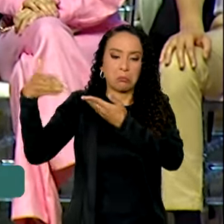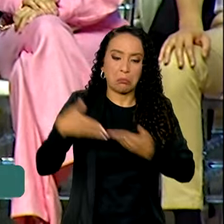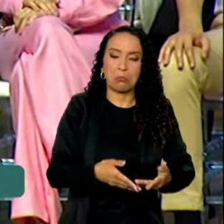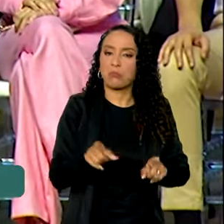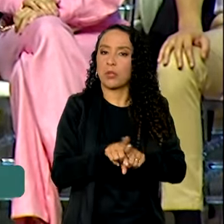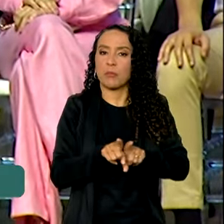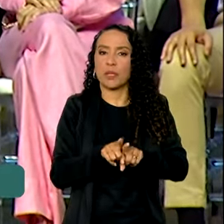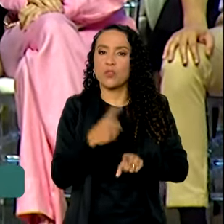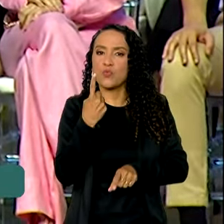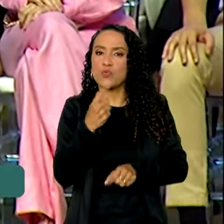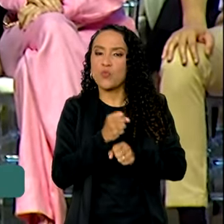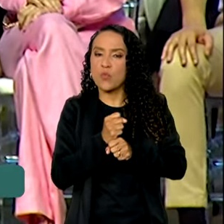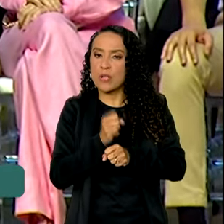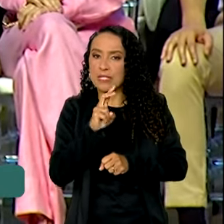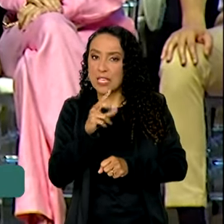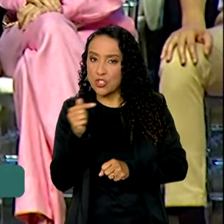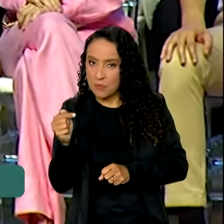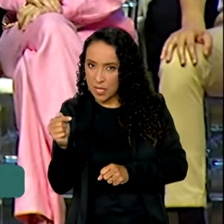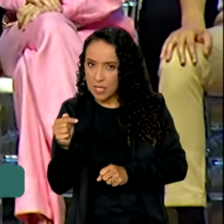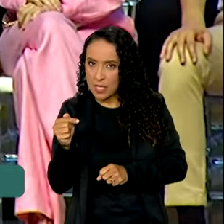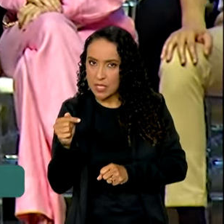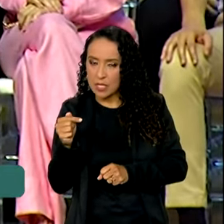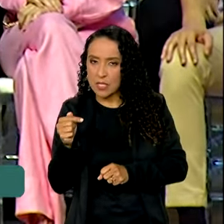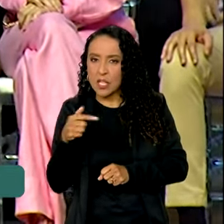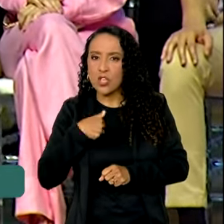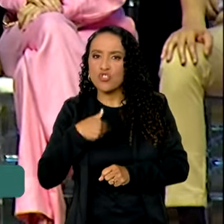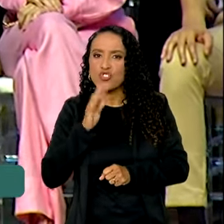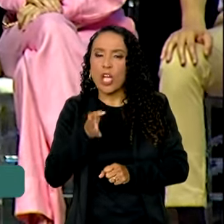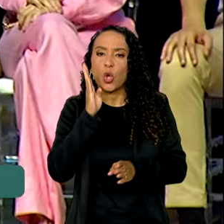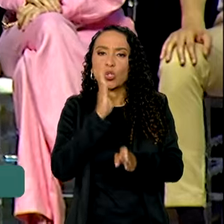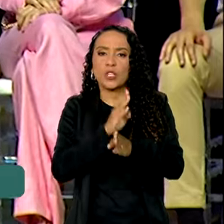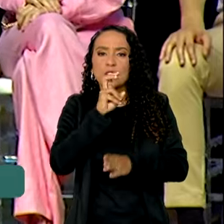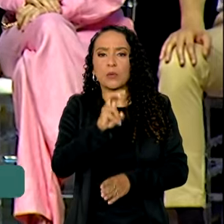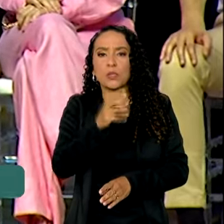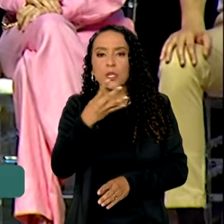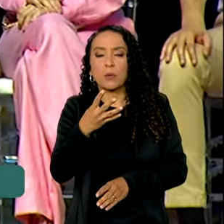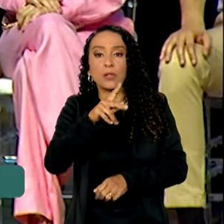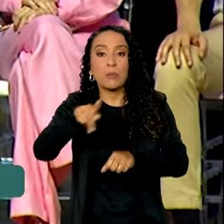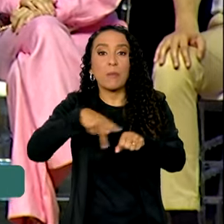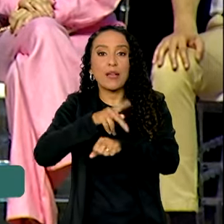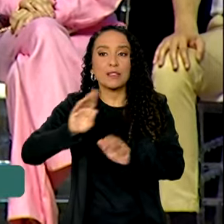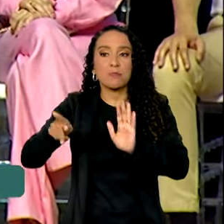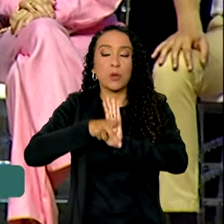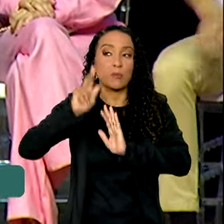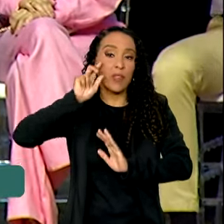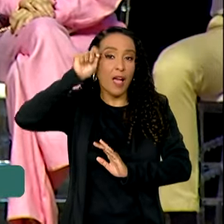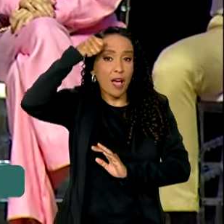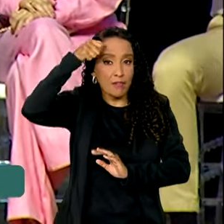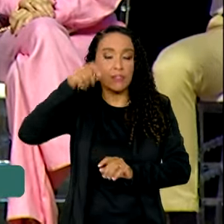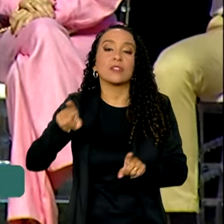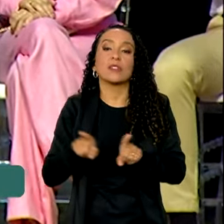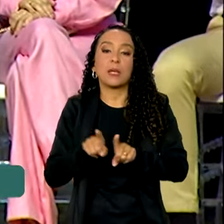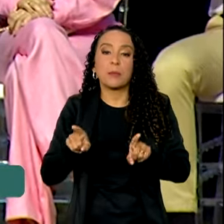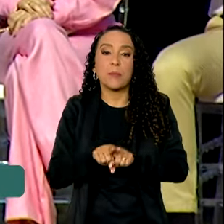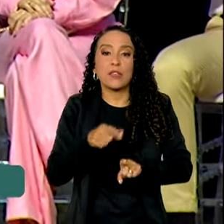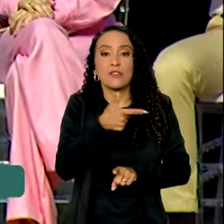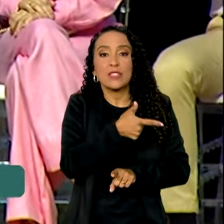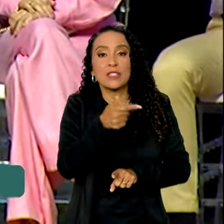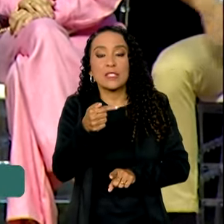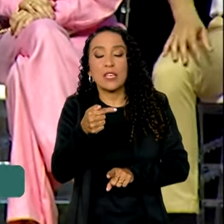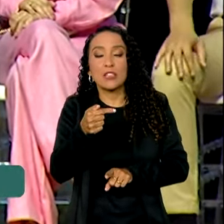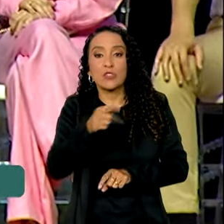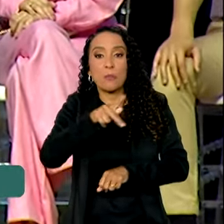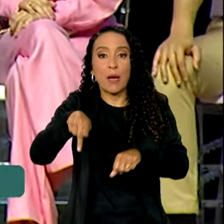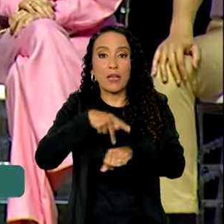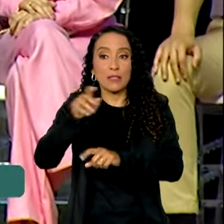Nesses um ano e sete meses, eu já encontrei com 54 países africanos, já encontrei com 27 países